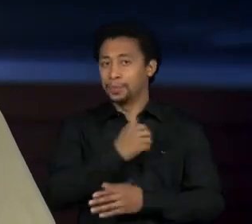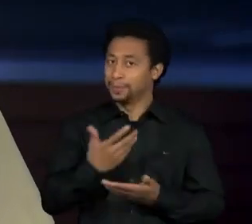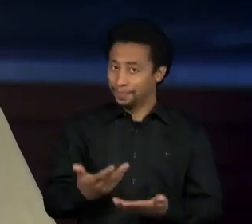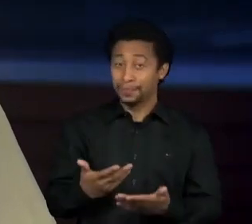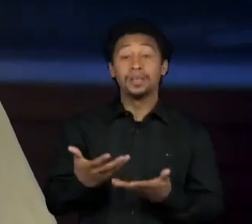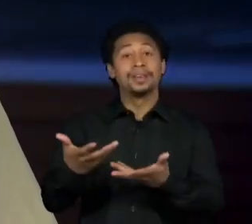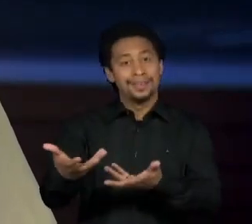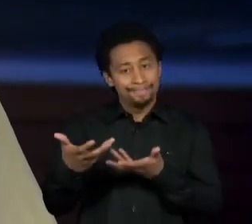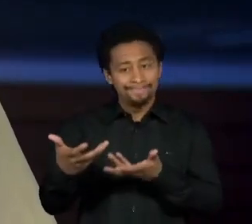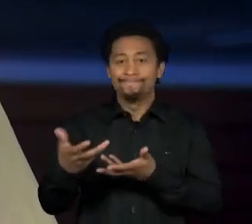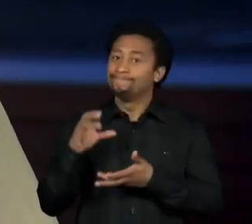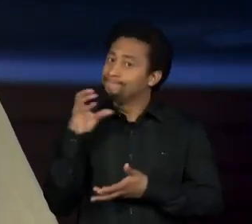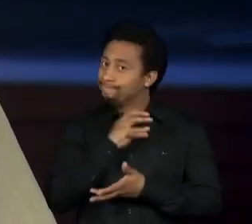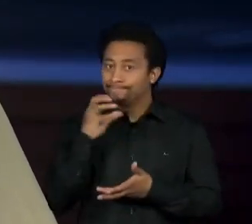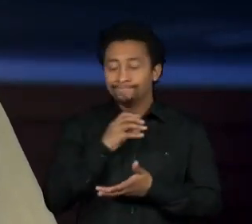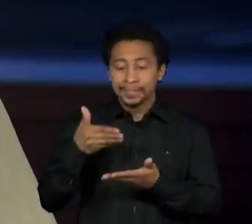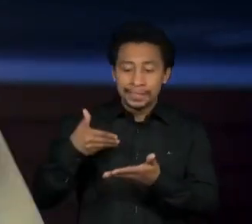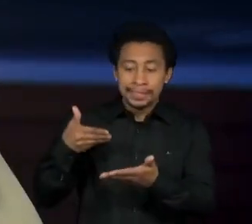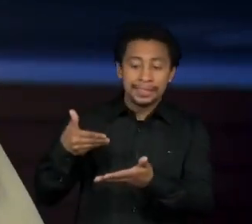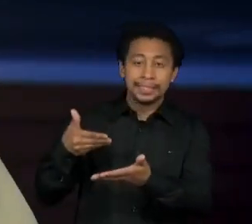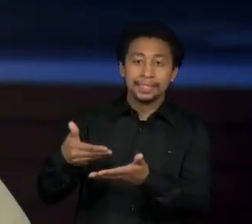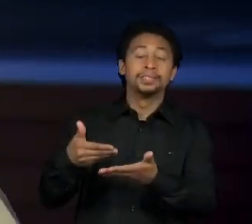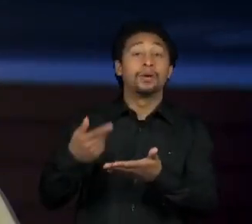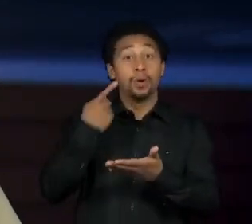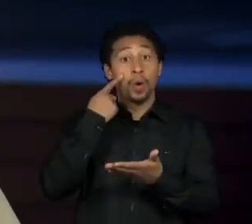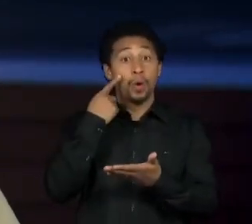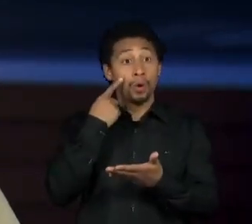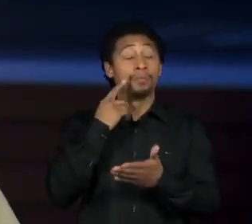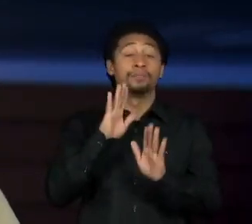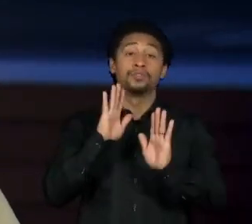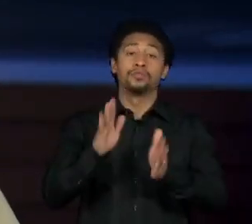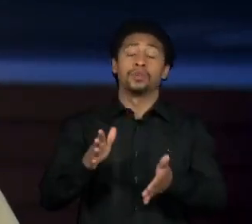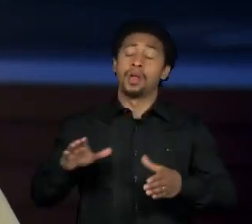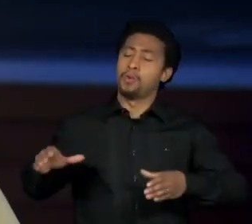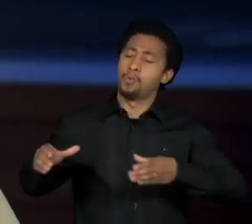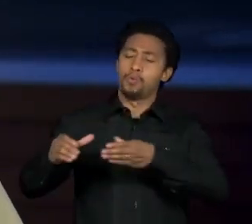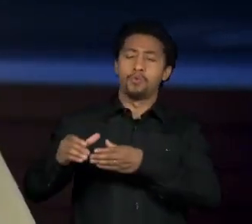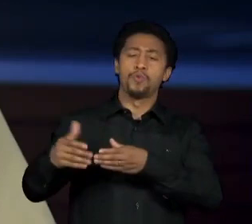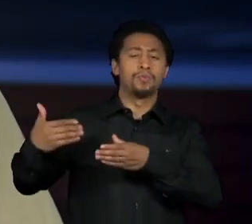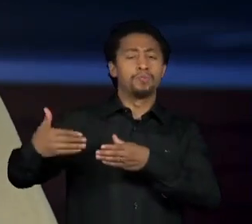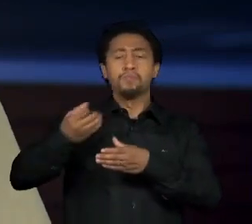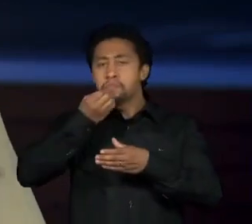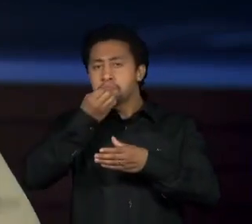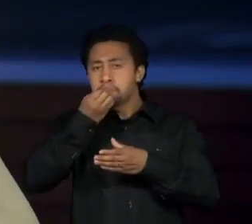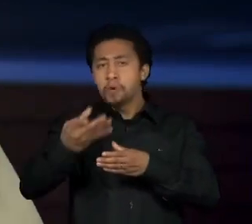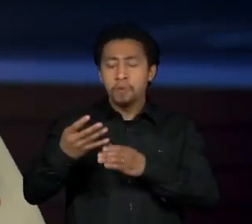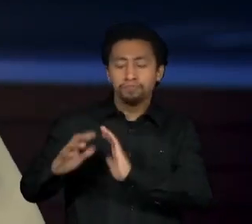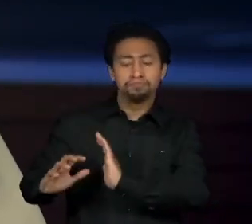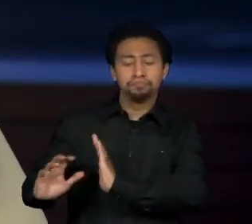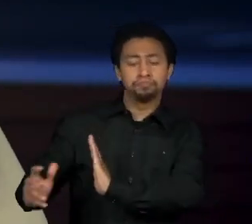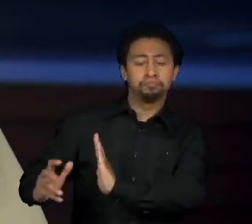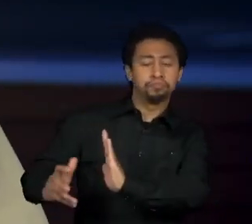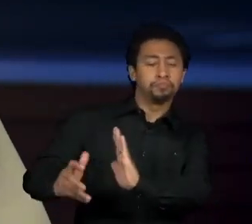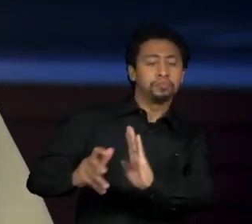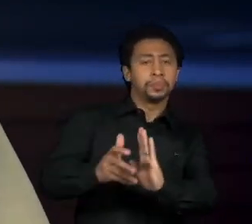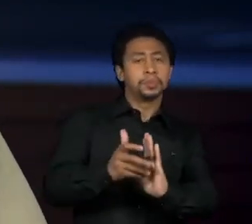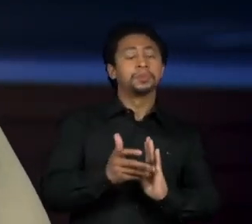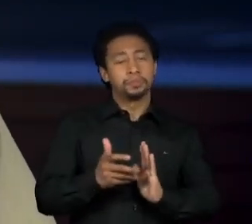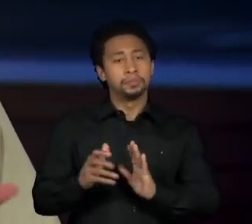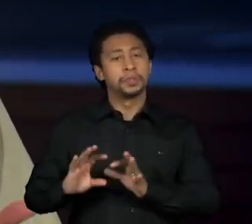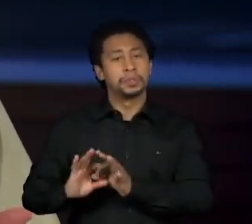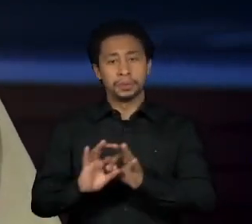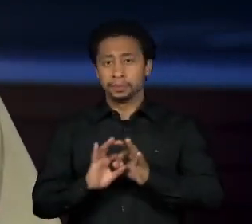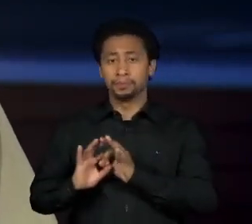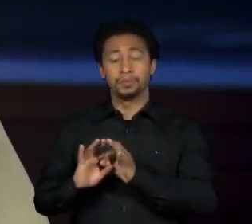voto útil ali na reta final, dizendo, olha, eu já estou com uma frente consolidada de partidos e vou fazer um